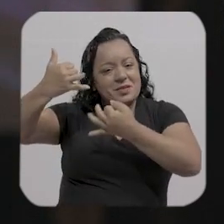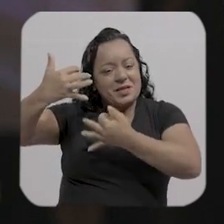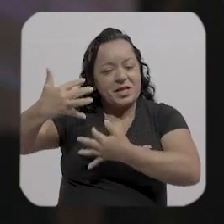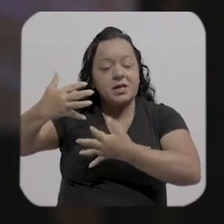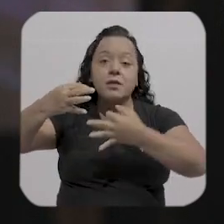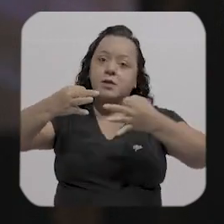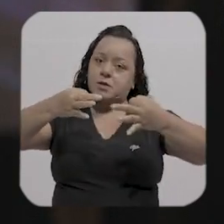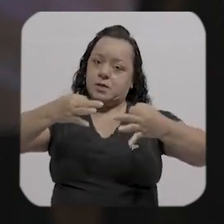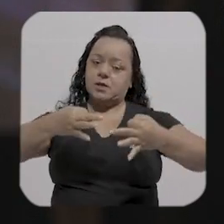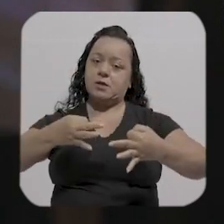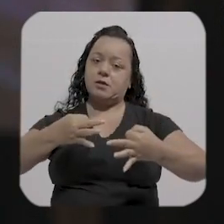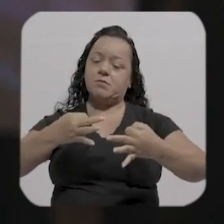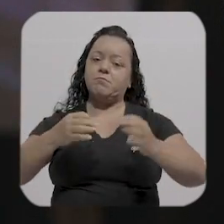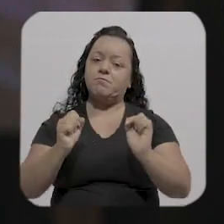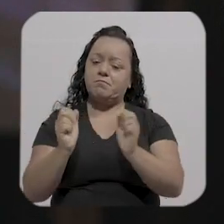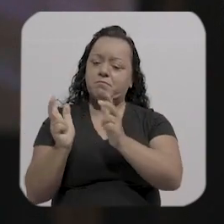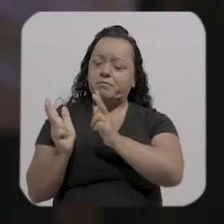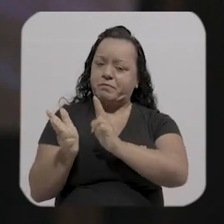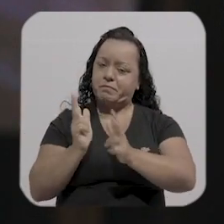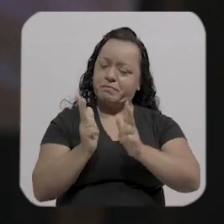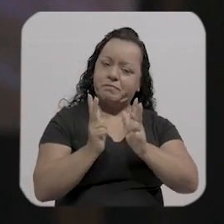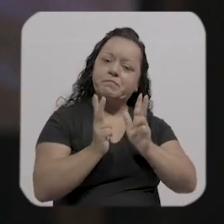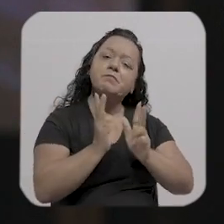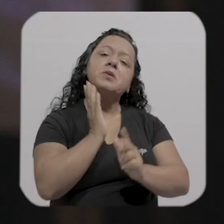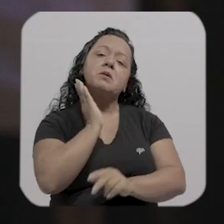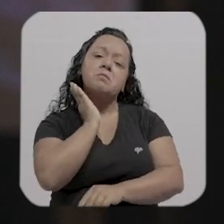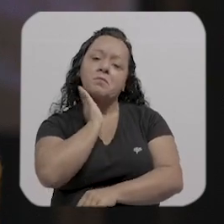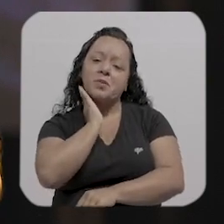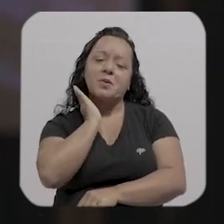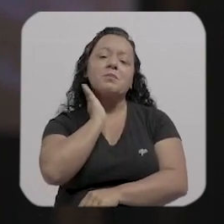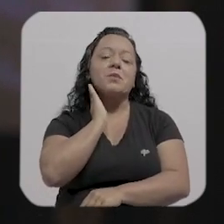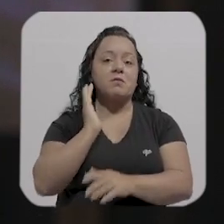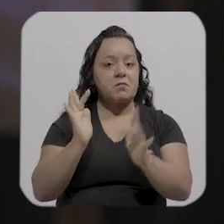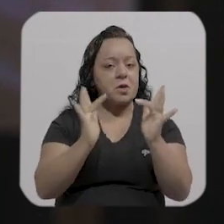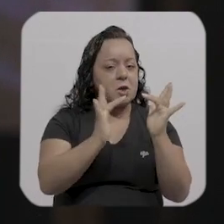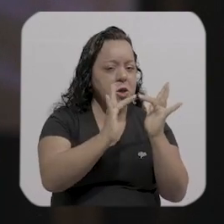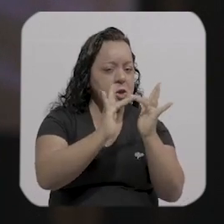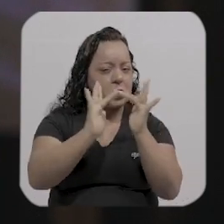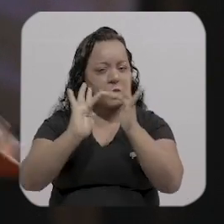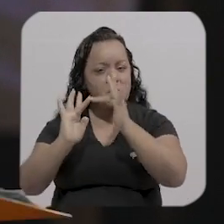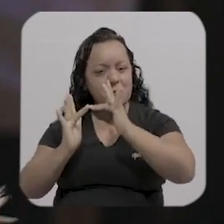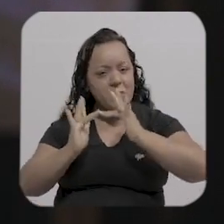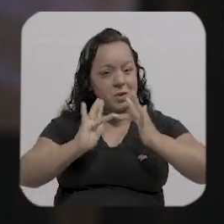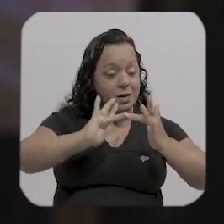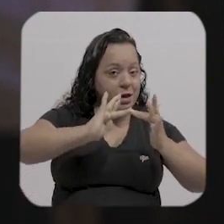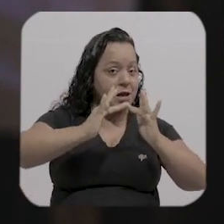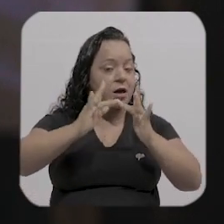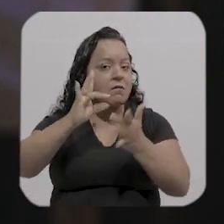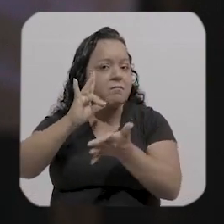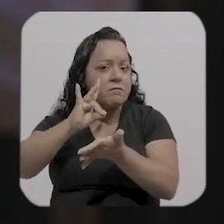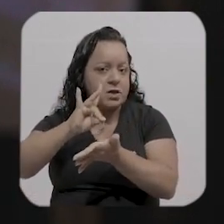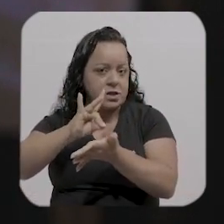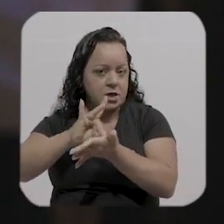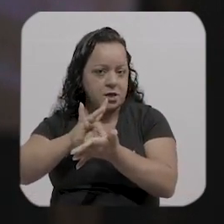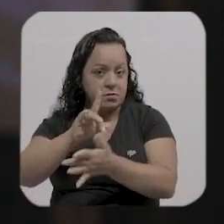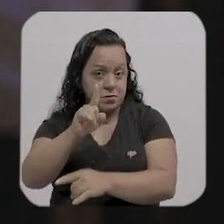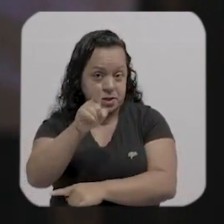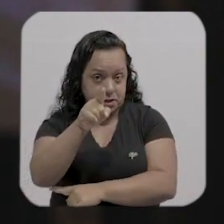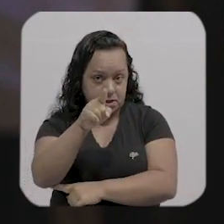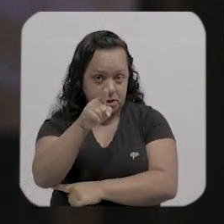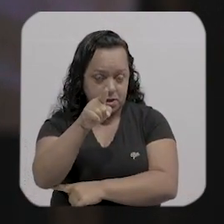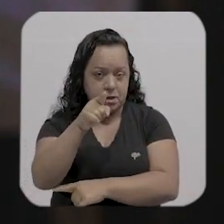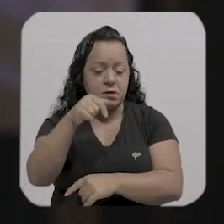que no decorrer aqui do nosso papo, a gente vai se conectar ainda mais. Porque, na verdade, você